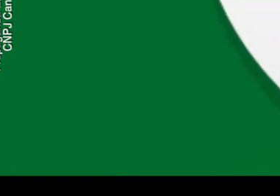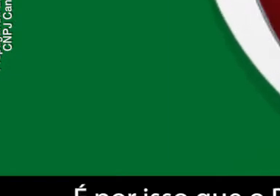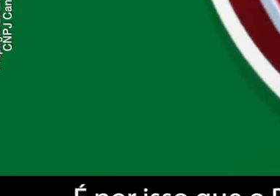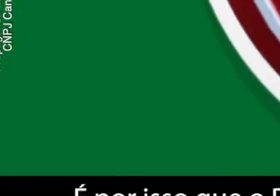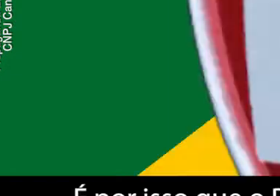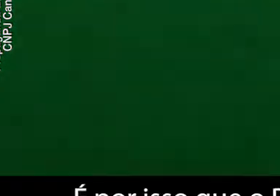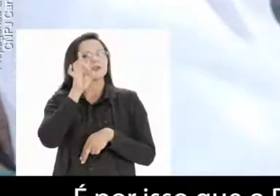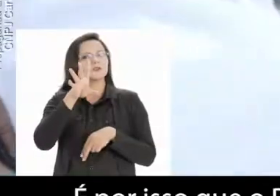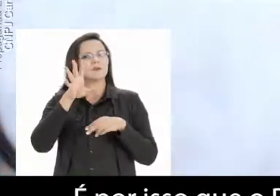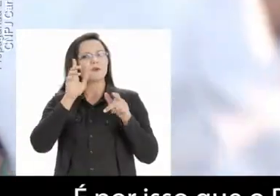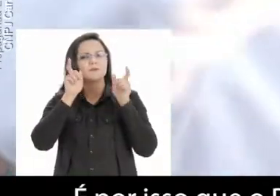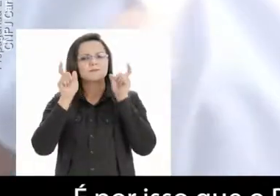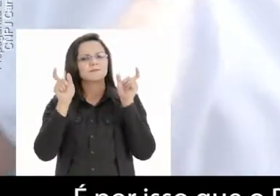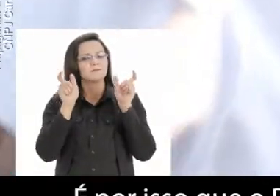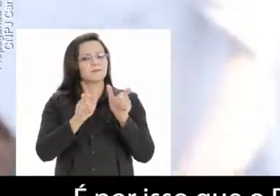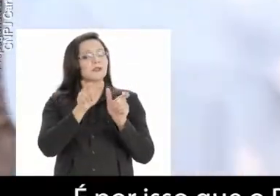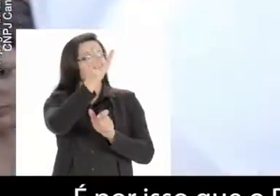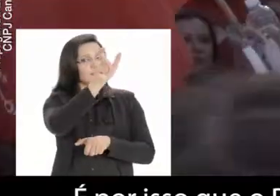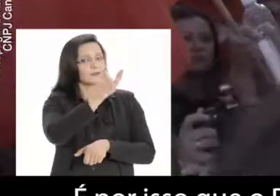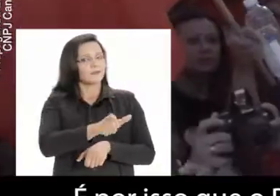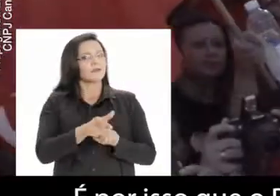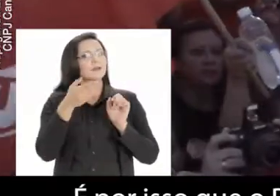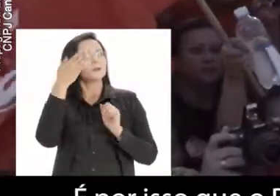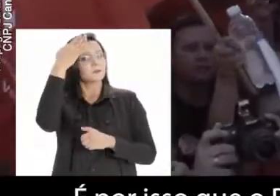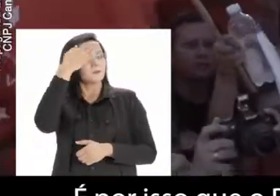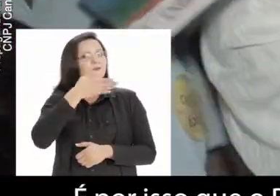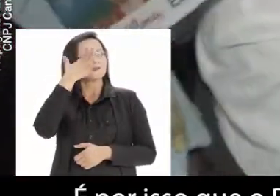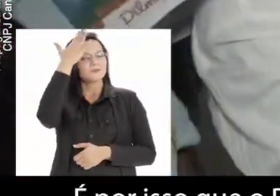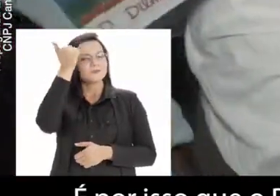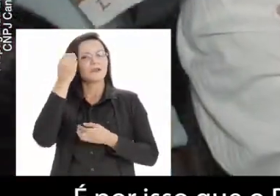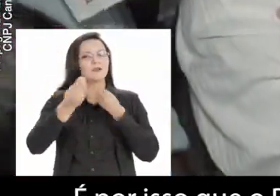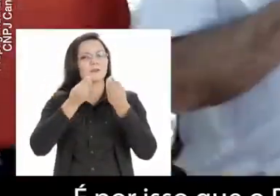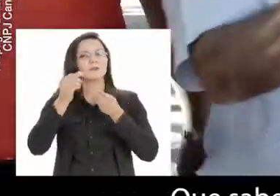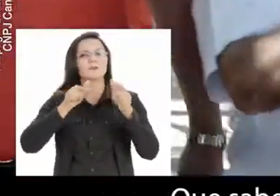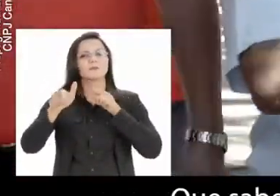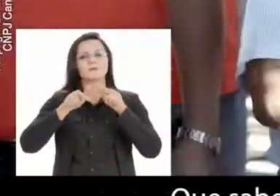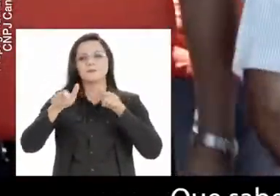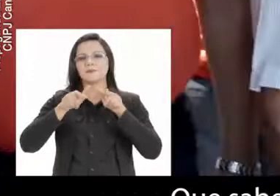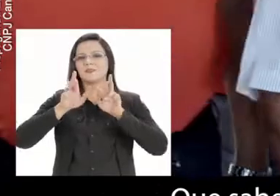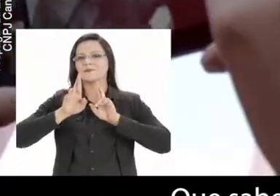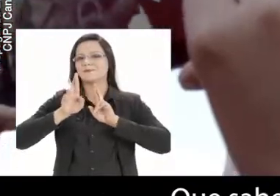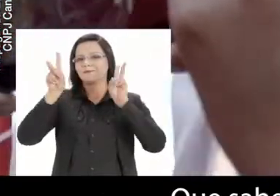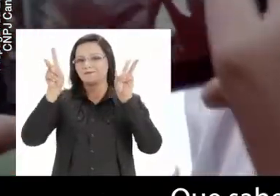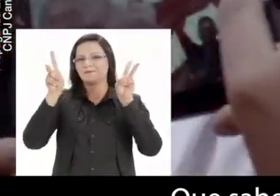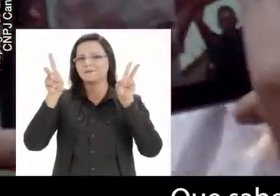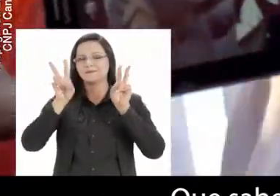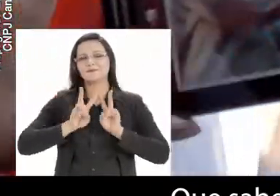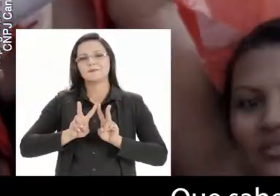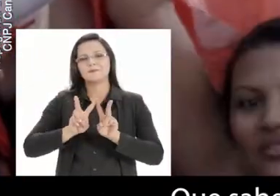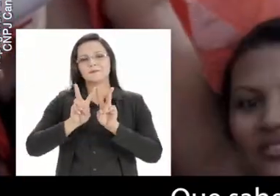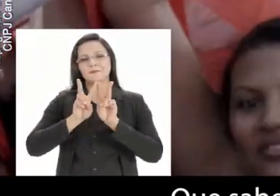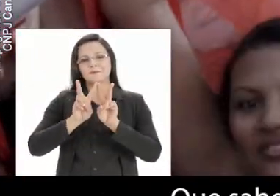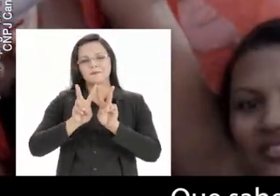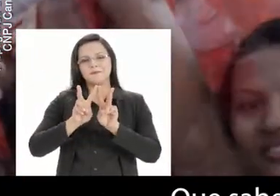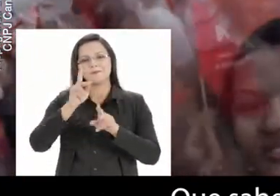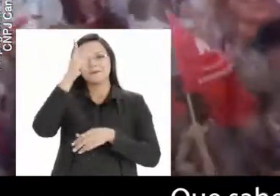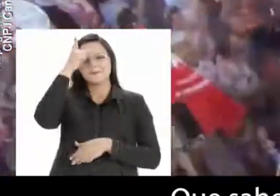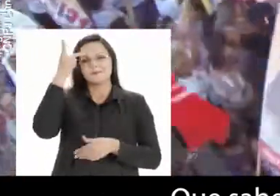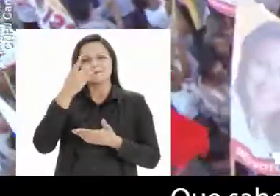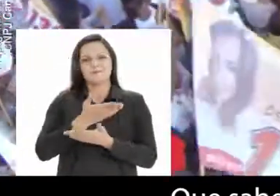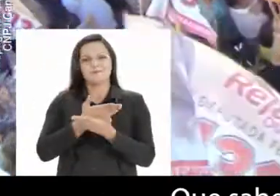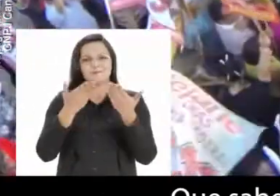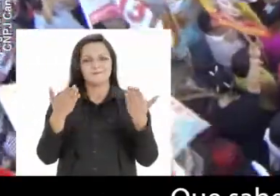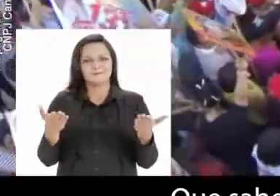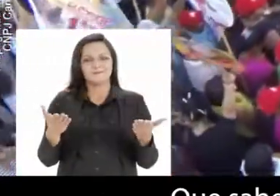É por isso que o Piauí só quer saber de quem já mostrou o que é capaz, que sabe fazer e faz a diferença. O